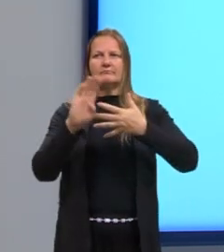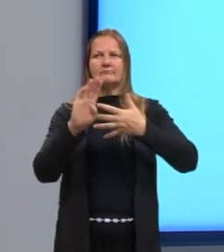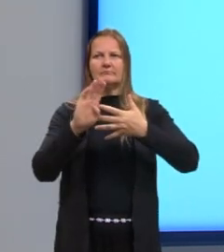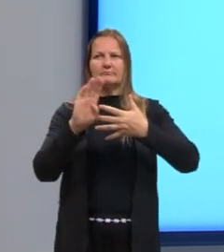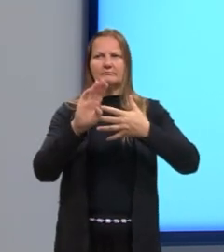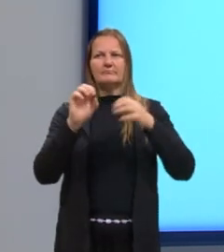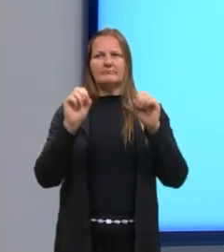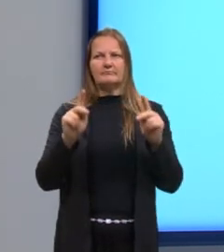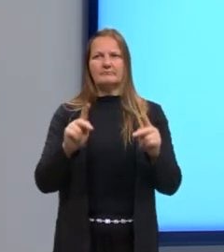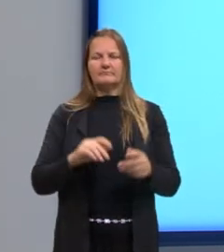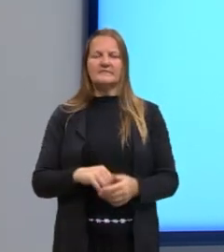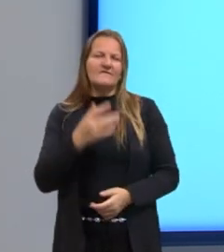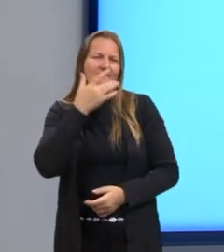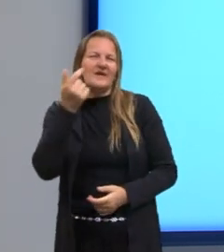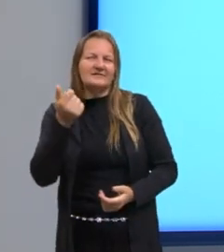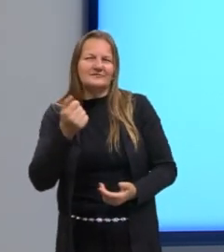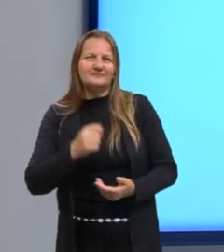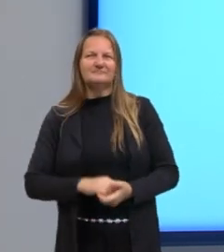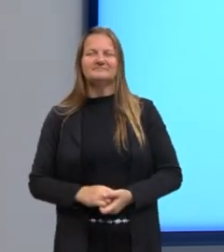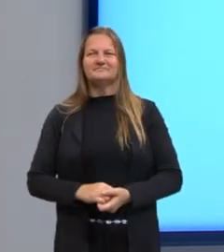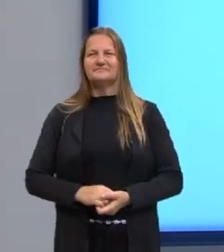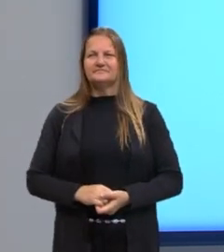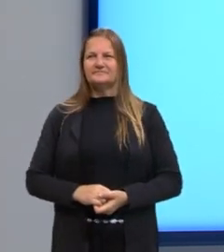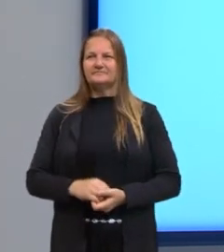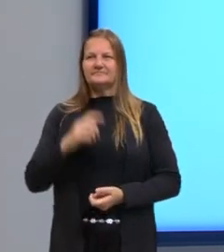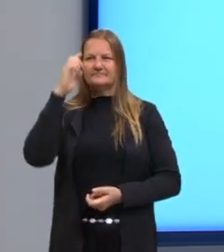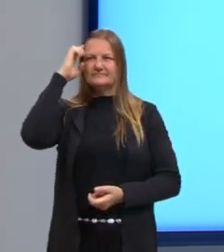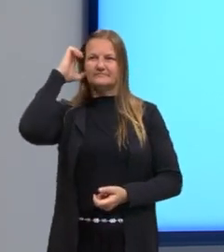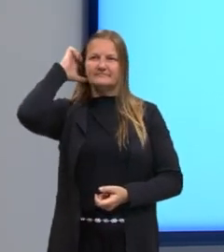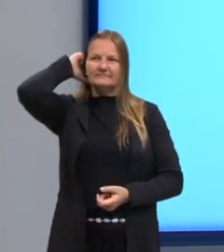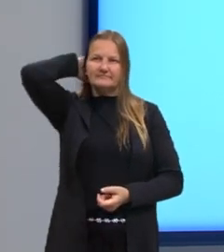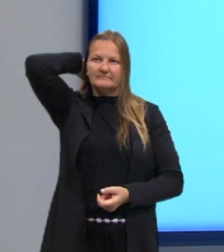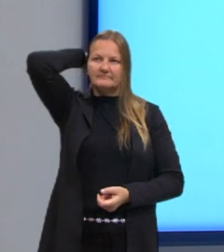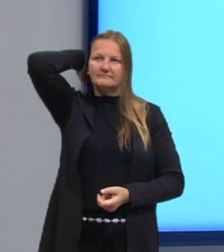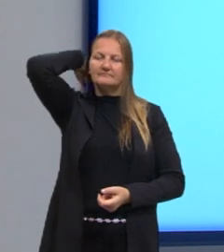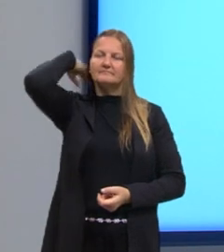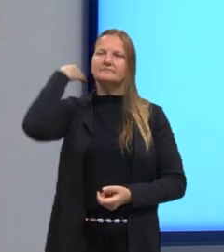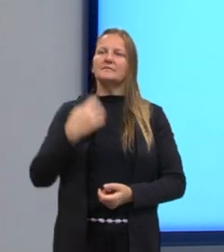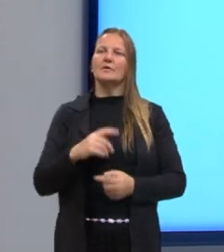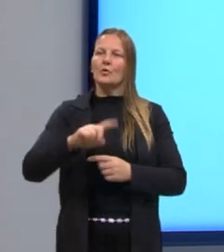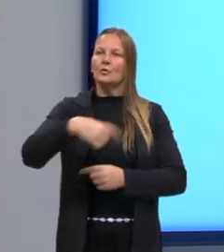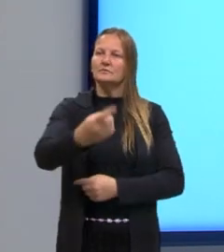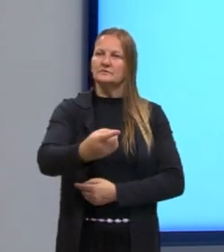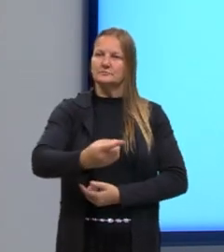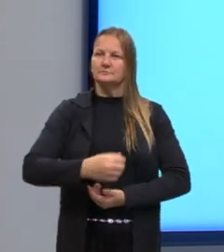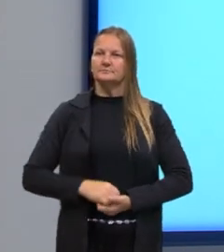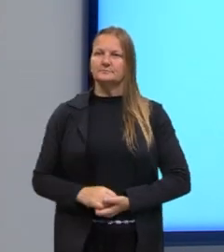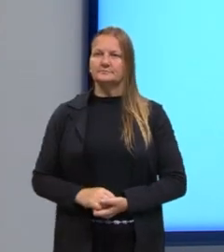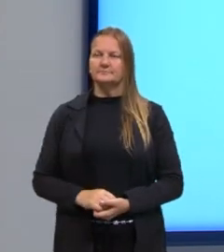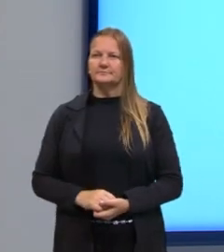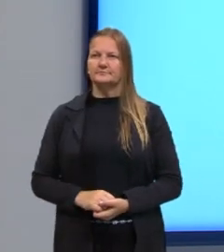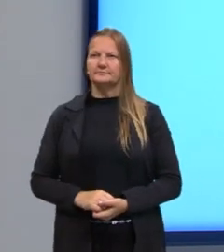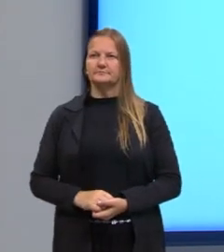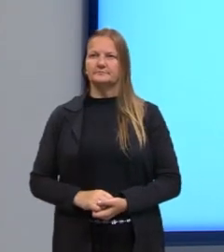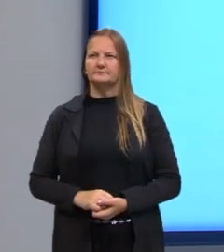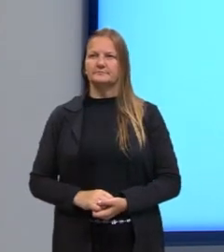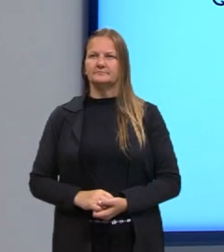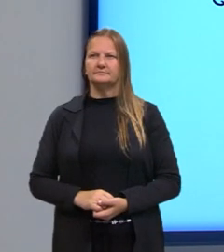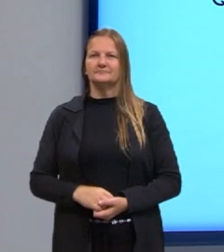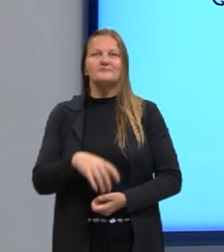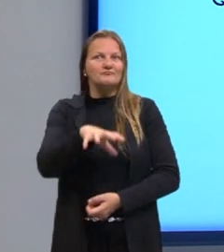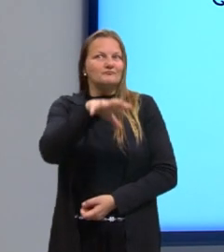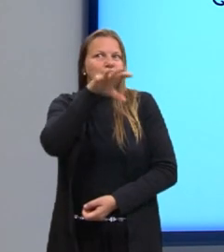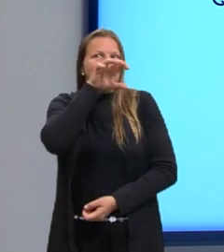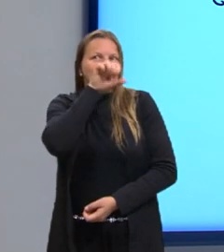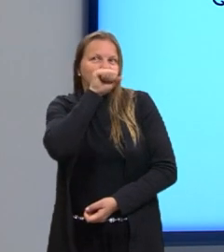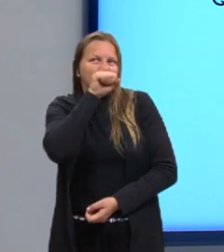Bem tranquila essa, né? Então, tá, vamos para a próxima. Então, tá, dá uma respirada aí e vamos para a